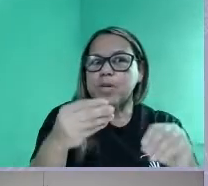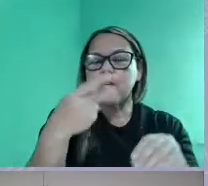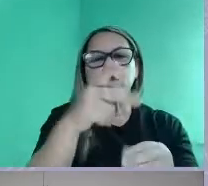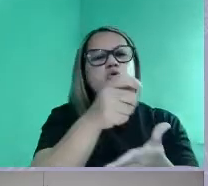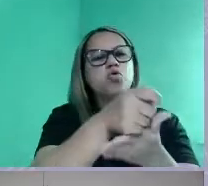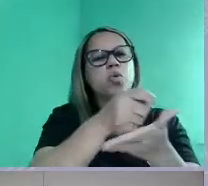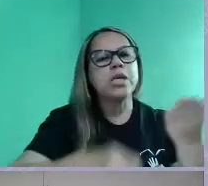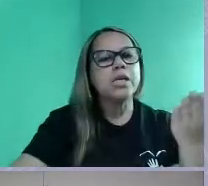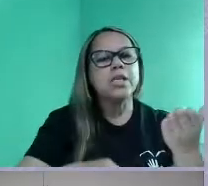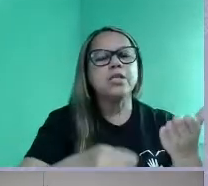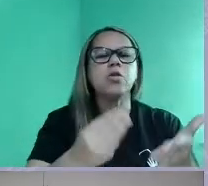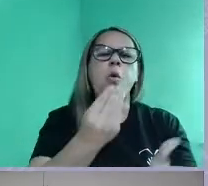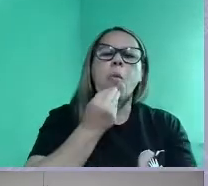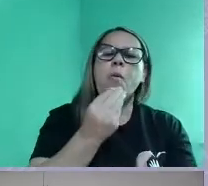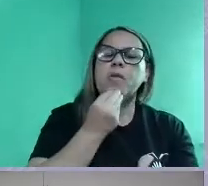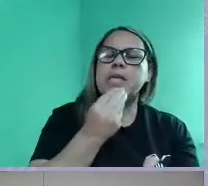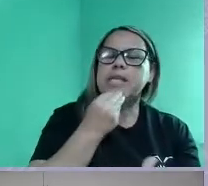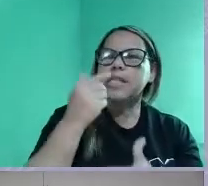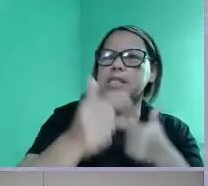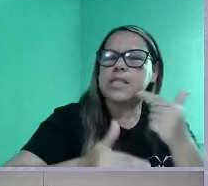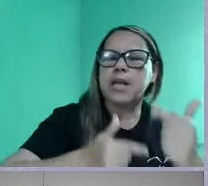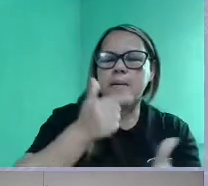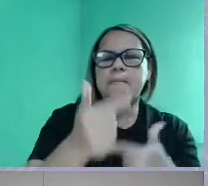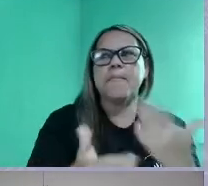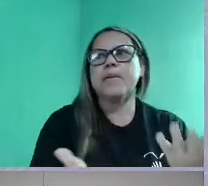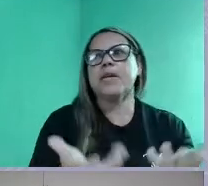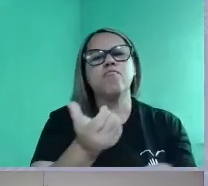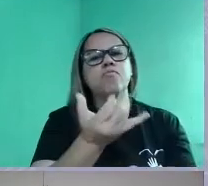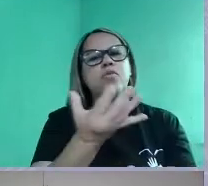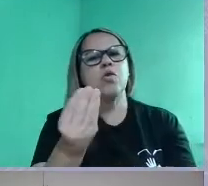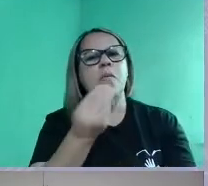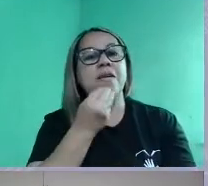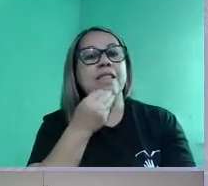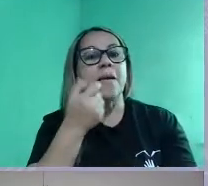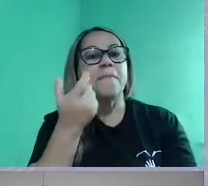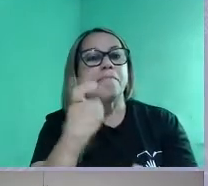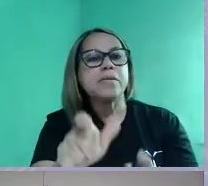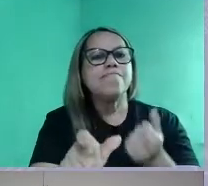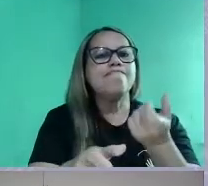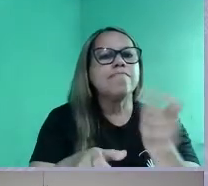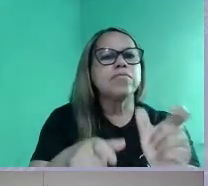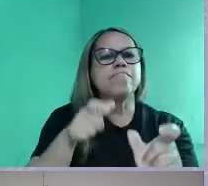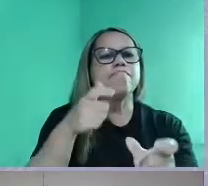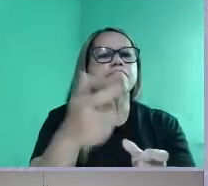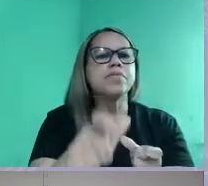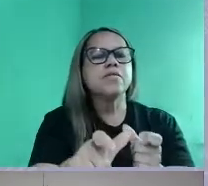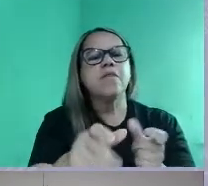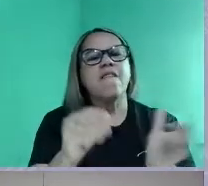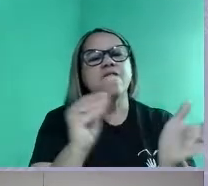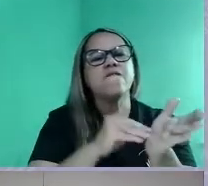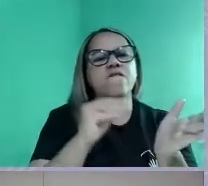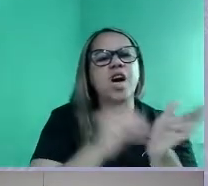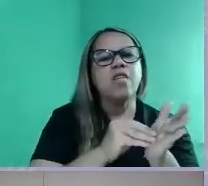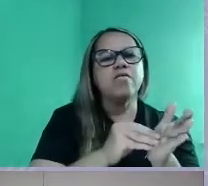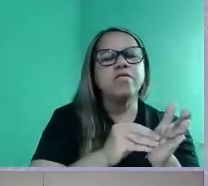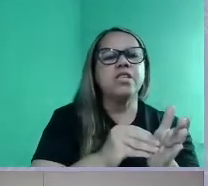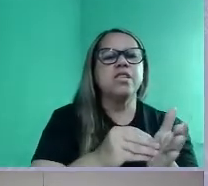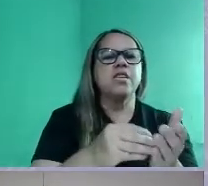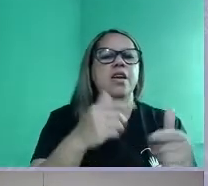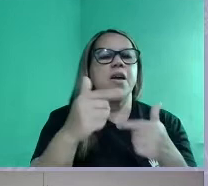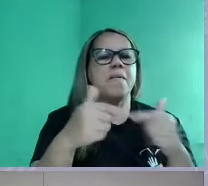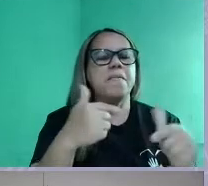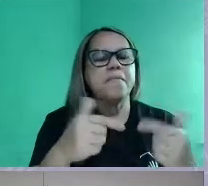Oportunidade de emprego, oportunidades, palavras, né? Desemprego, falta de emprego, mercado de trabalho,